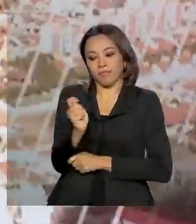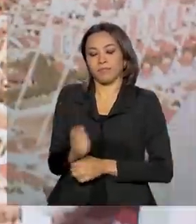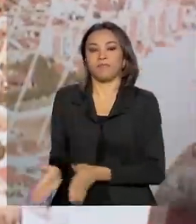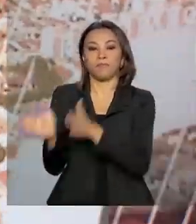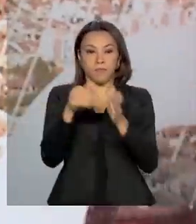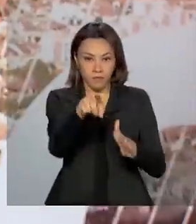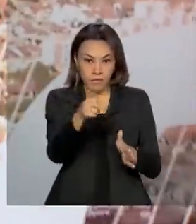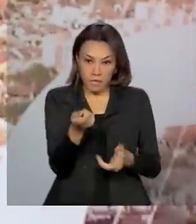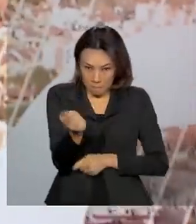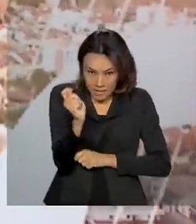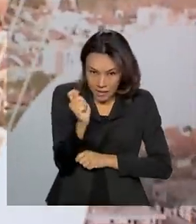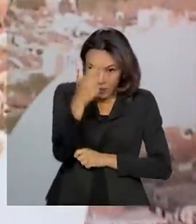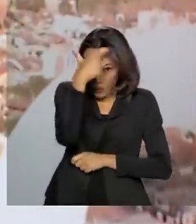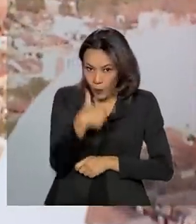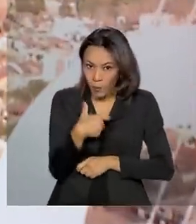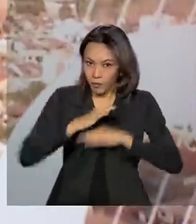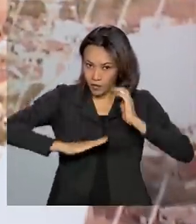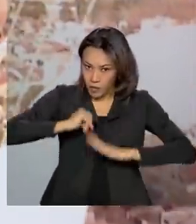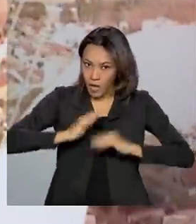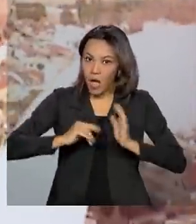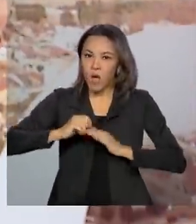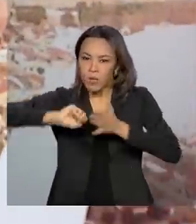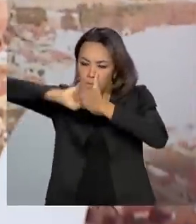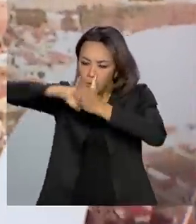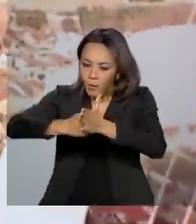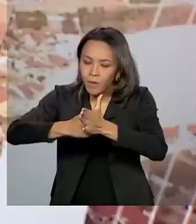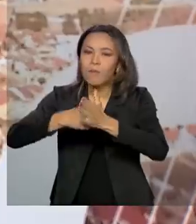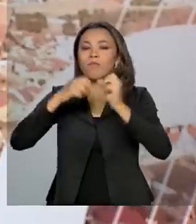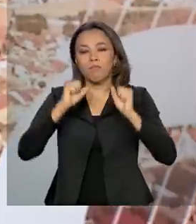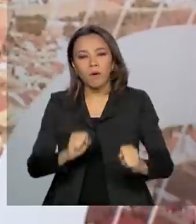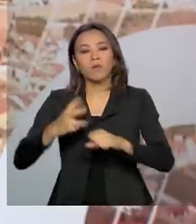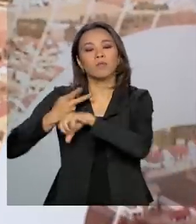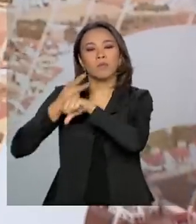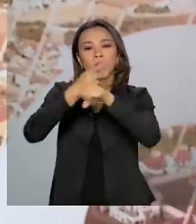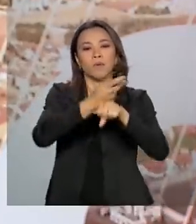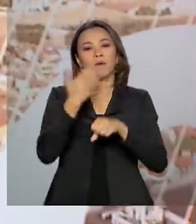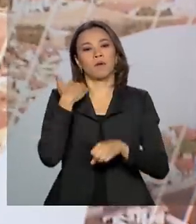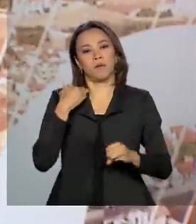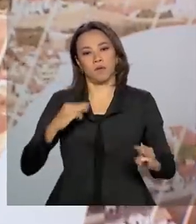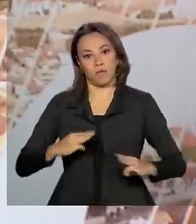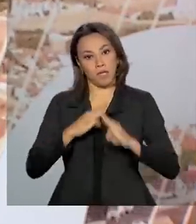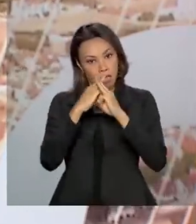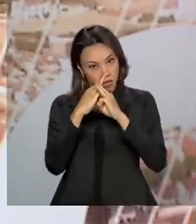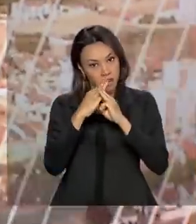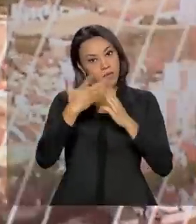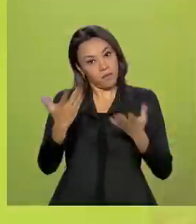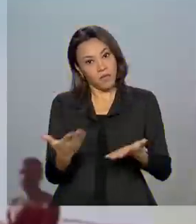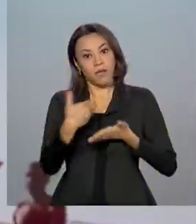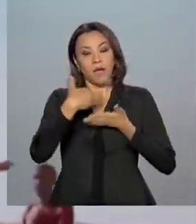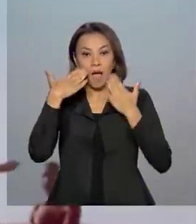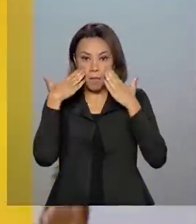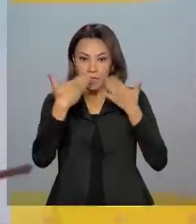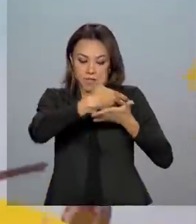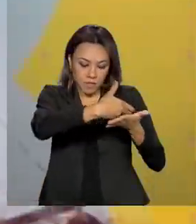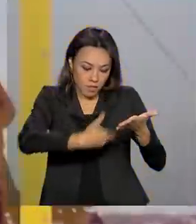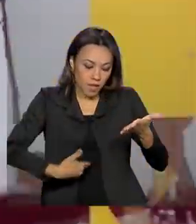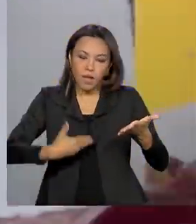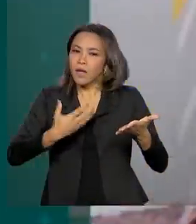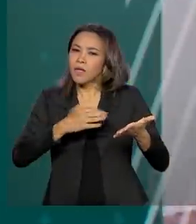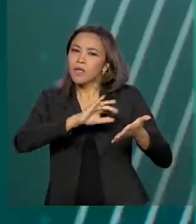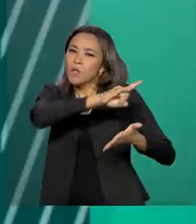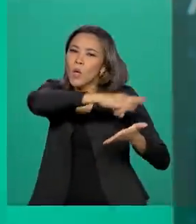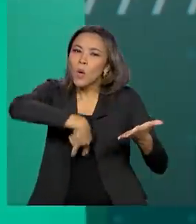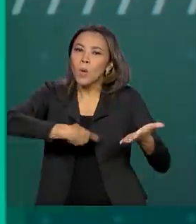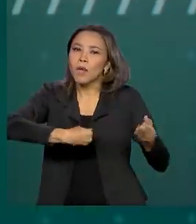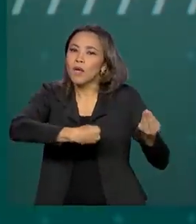benefício bloqueado pode recorrer da decisão procurando uma agência da Caixa Econômica Federal e apresentar todas as informações necessárias